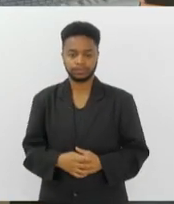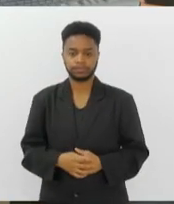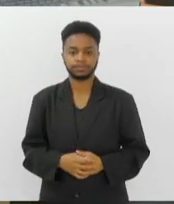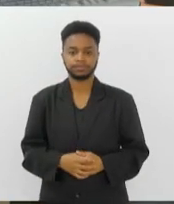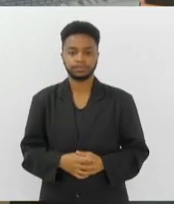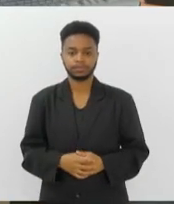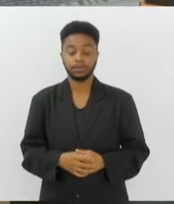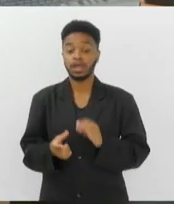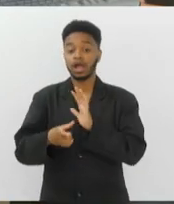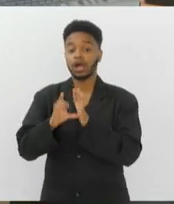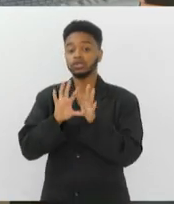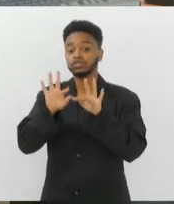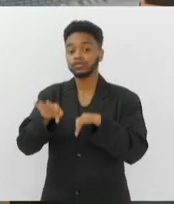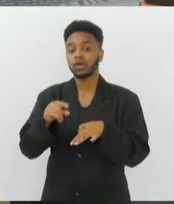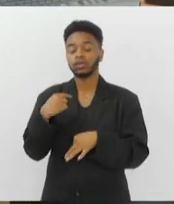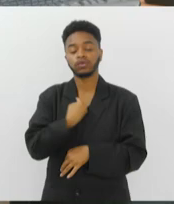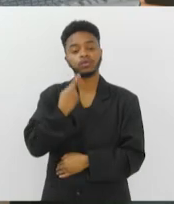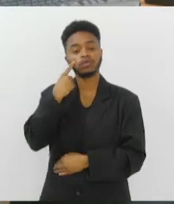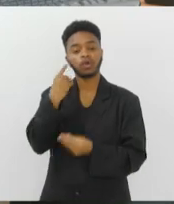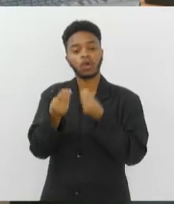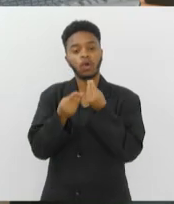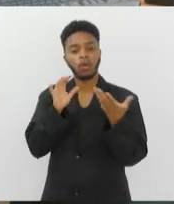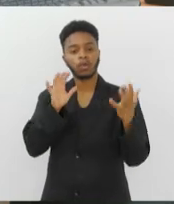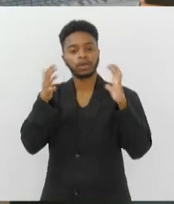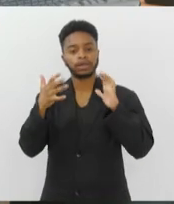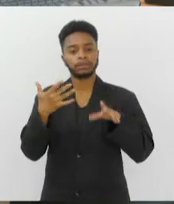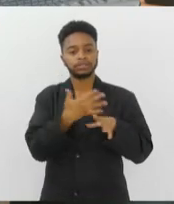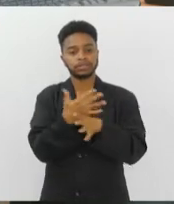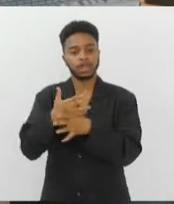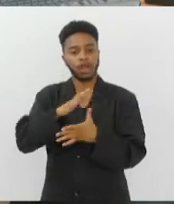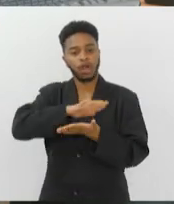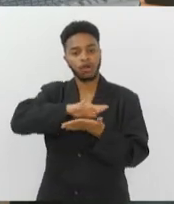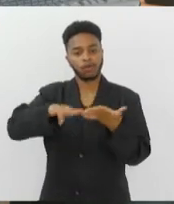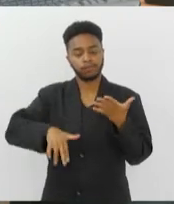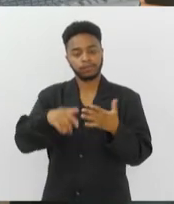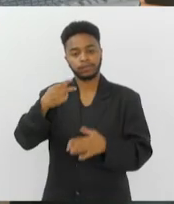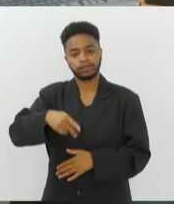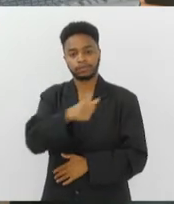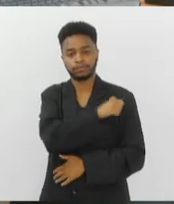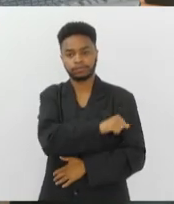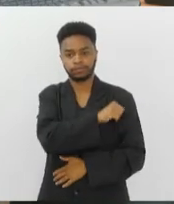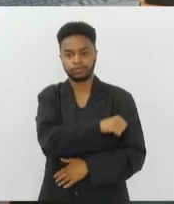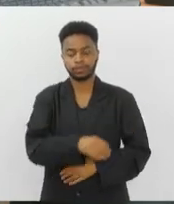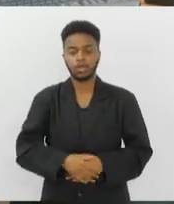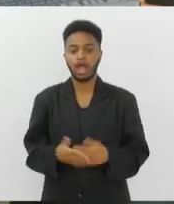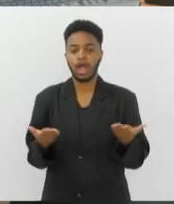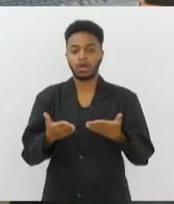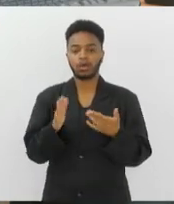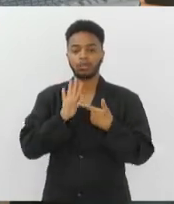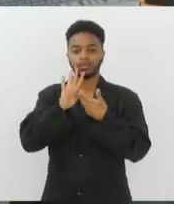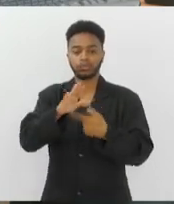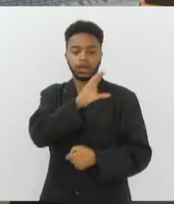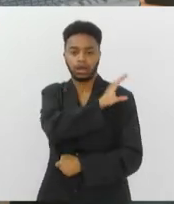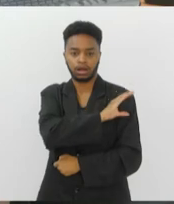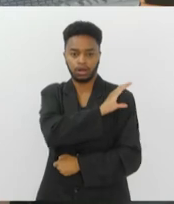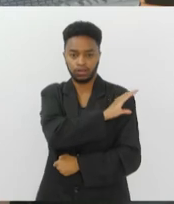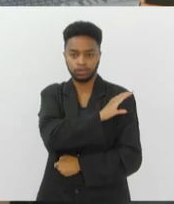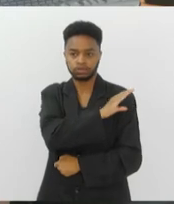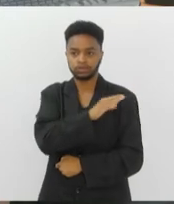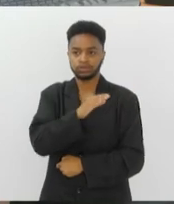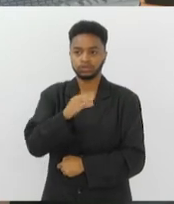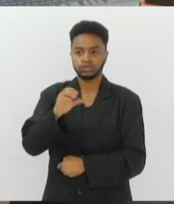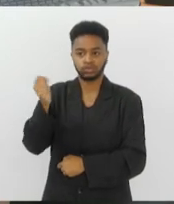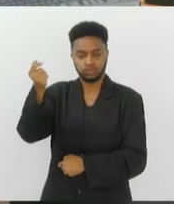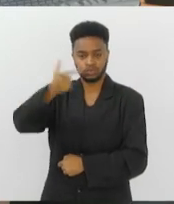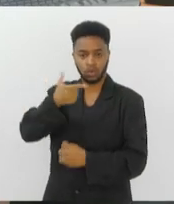E antes de encerrar, vamos dar uma olhada no tempo em algumas cidades do Estado. Aqui na tela, Campos dos Goitacazes